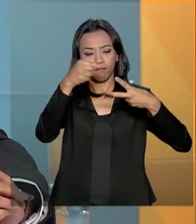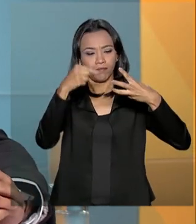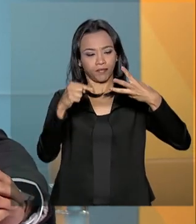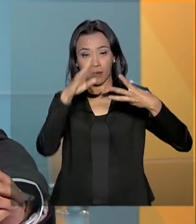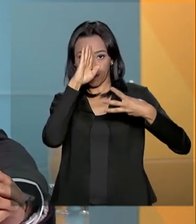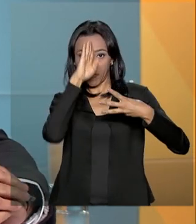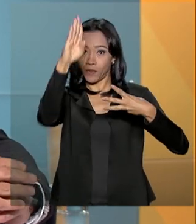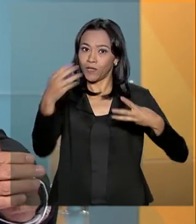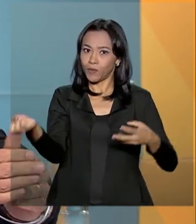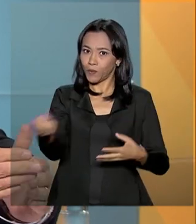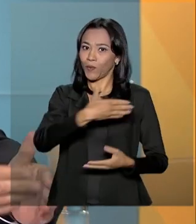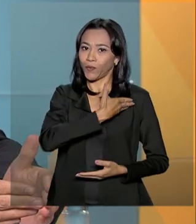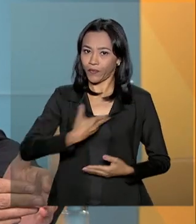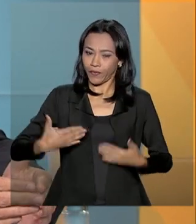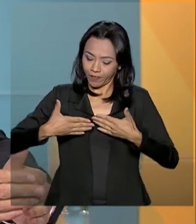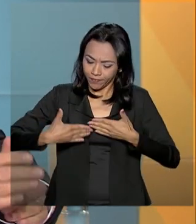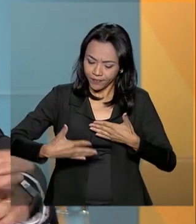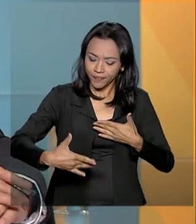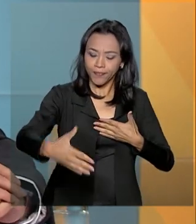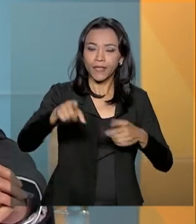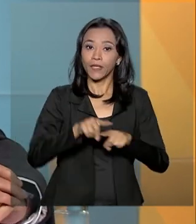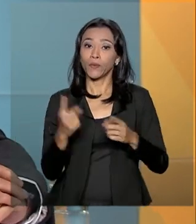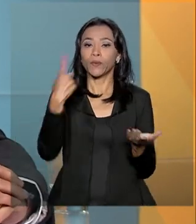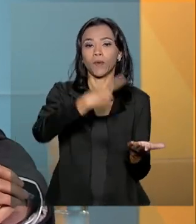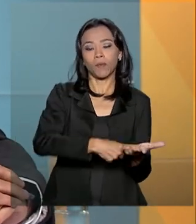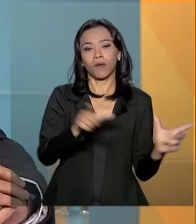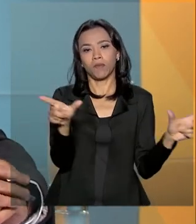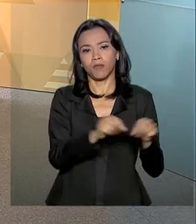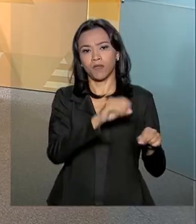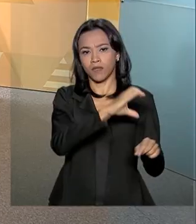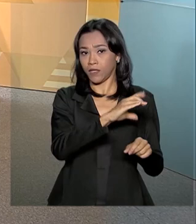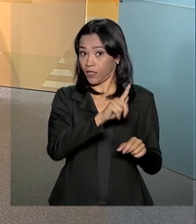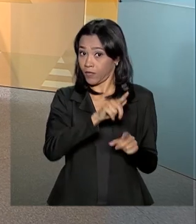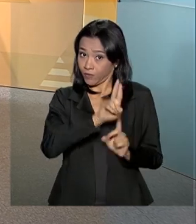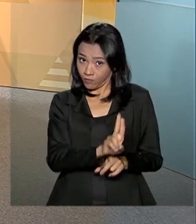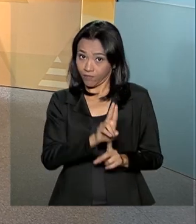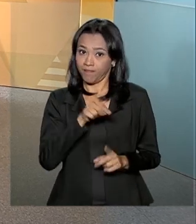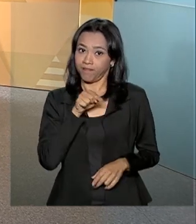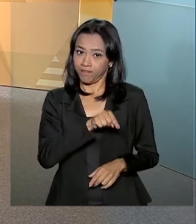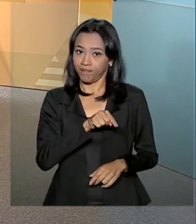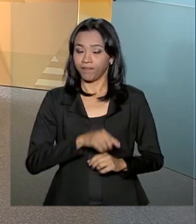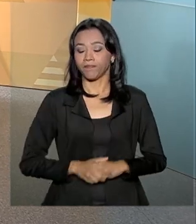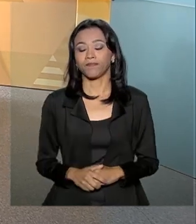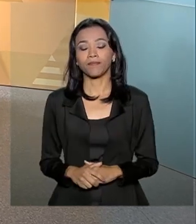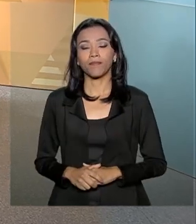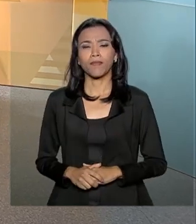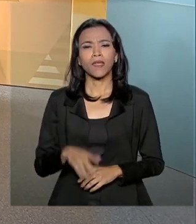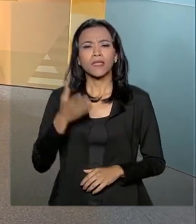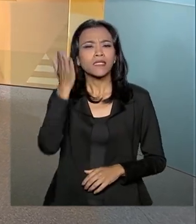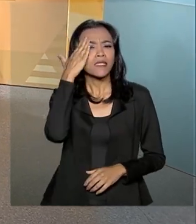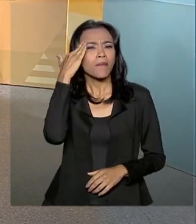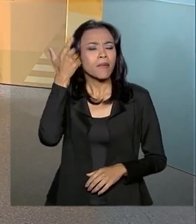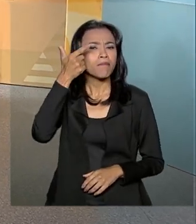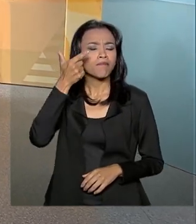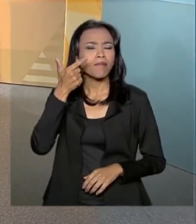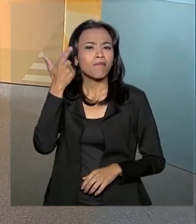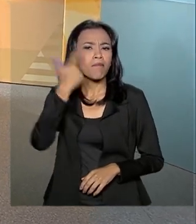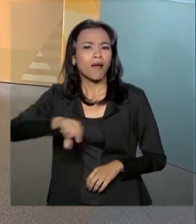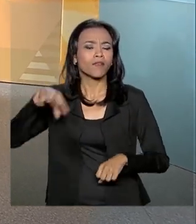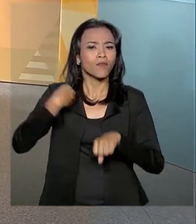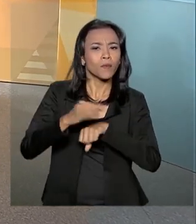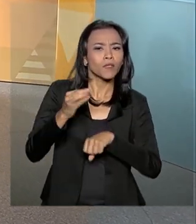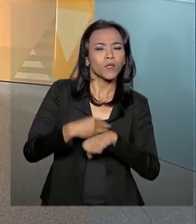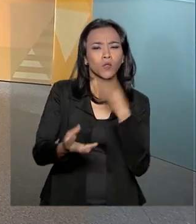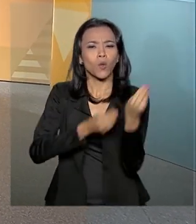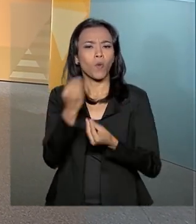novo governo e a missão da Controladoria Geral da União, a CGU. Para saber mais sobre o papel e